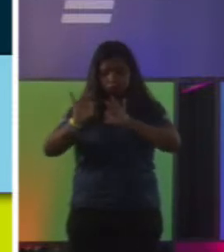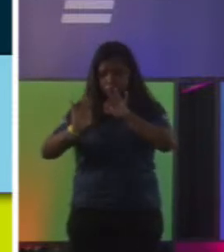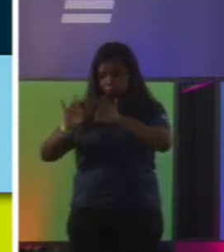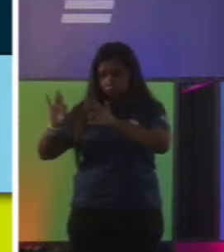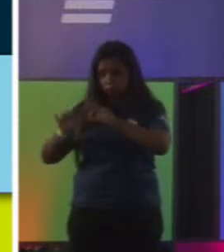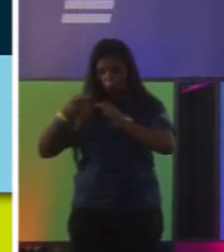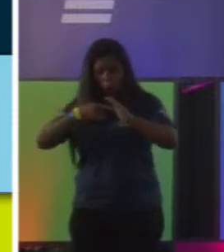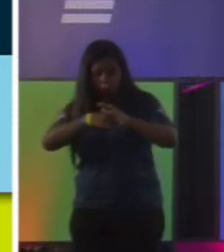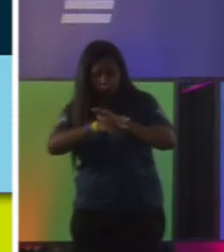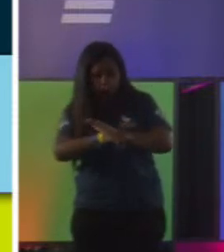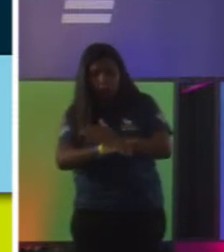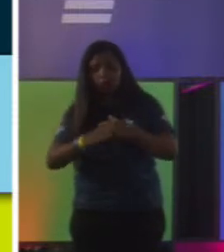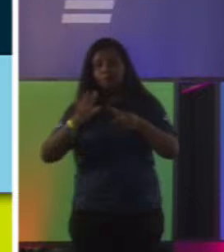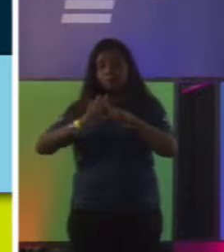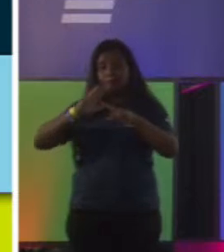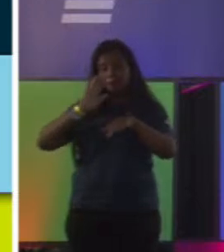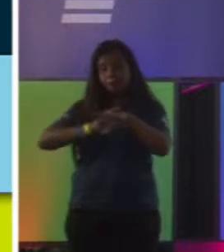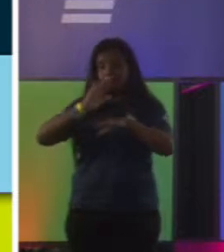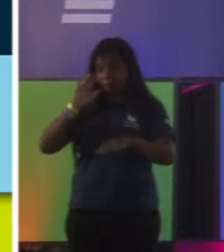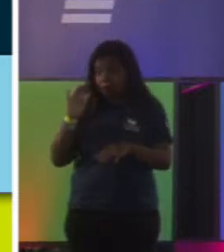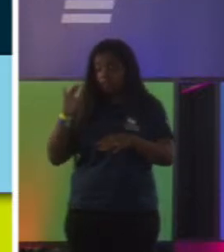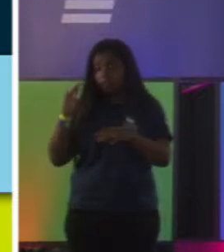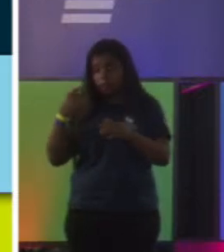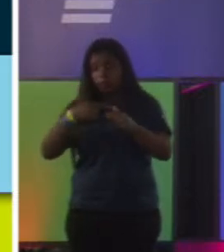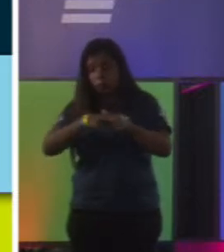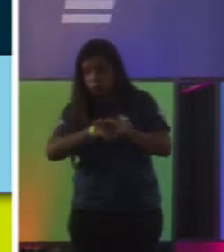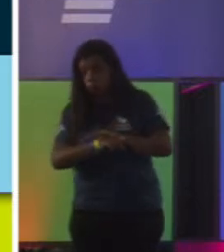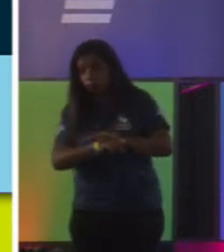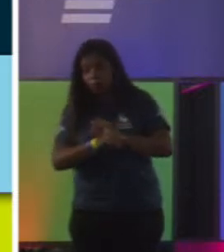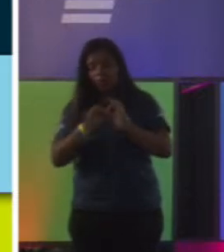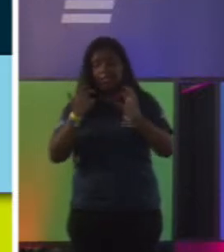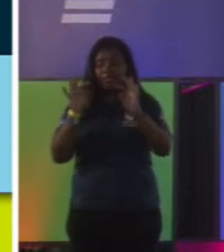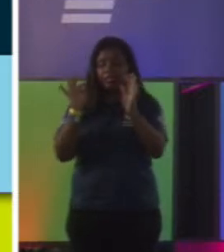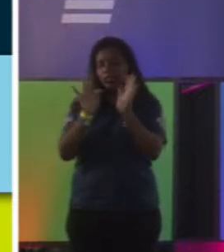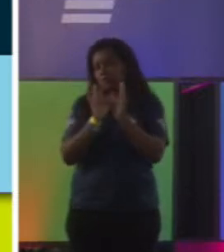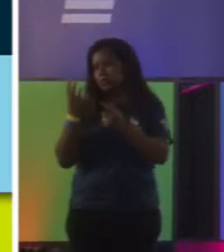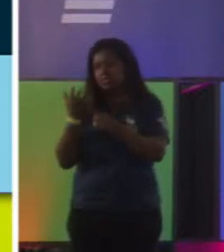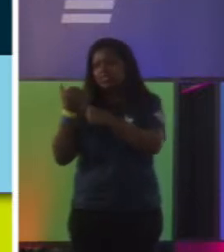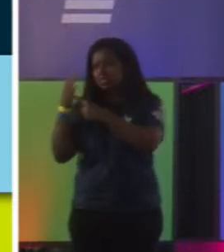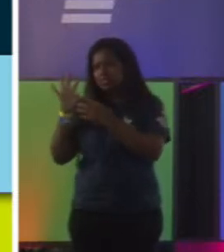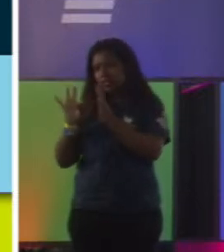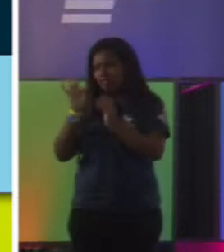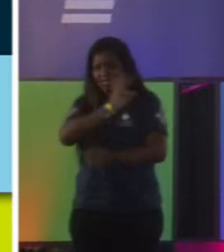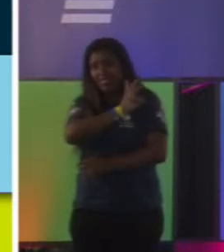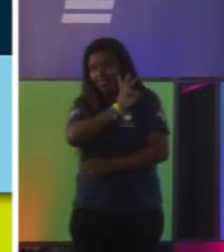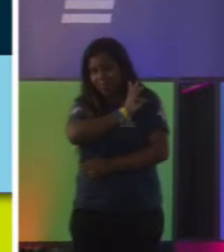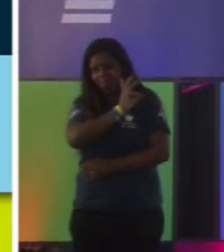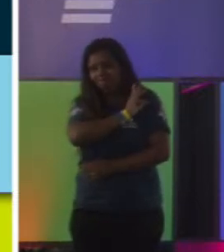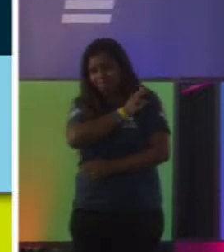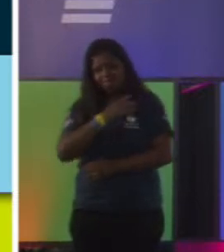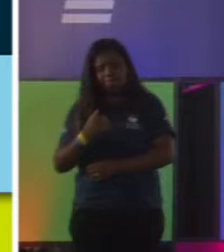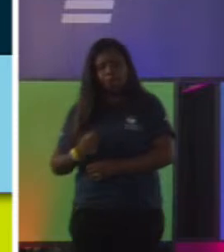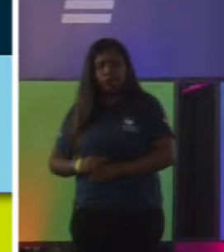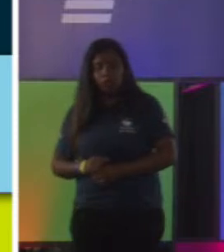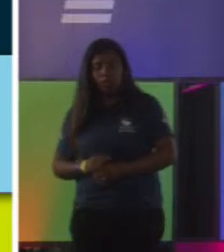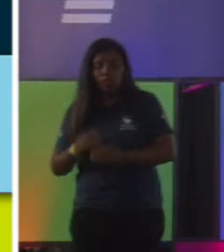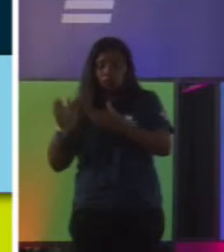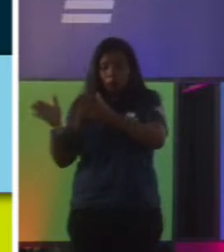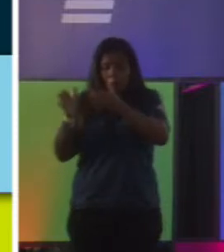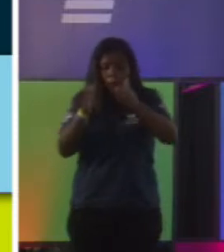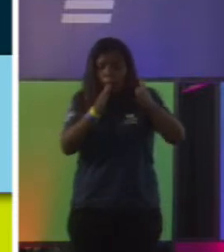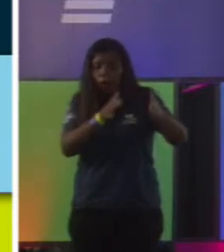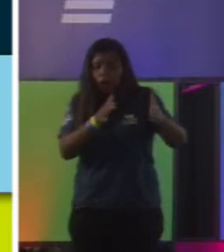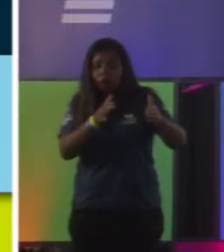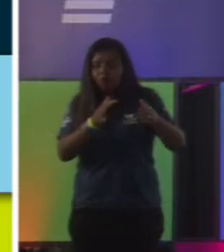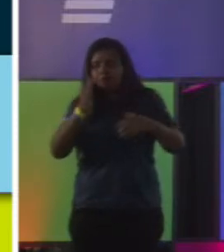muito mais profunda e de uma forma muito mais técnica mesmo, ele já sabia todos os gargalos e todos os